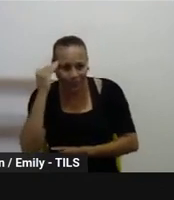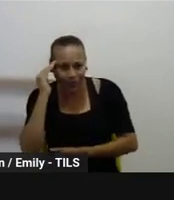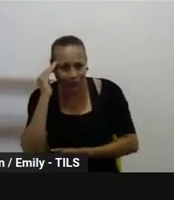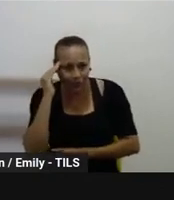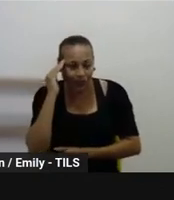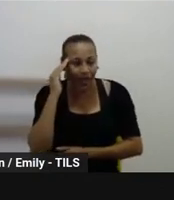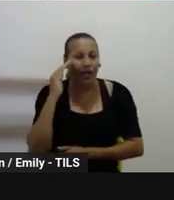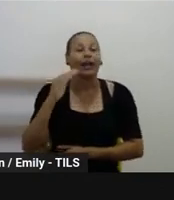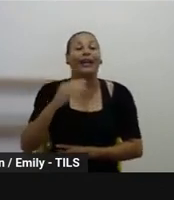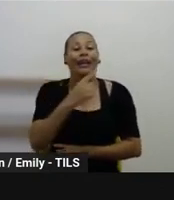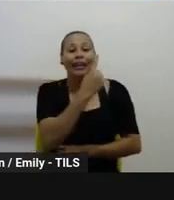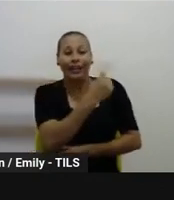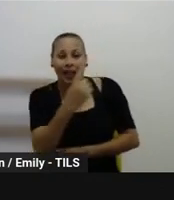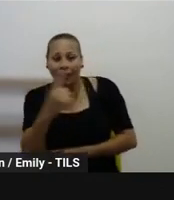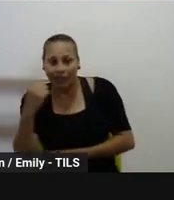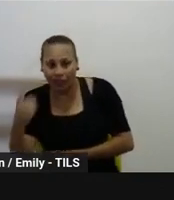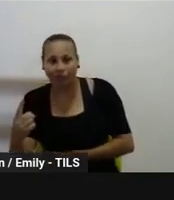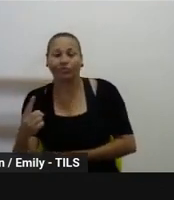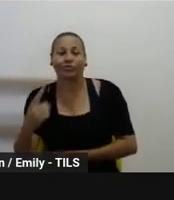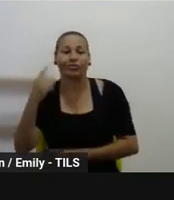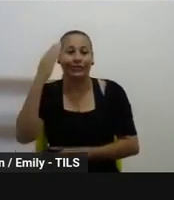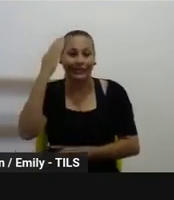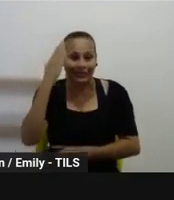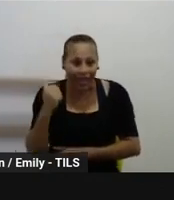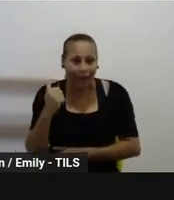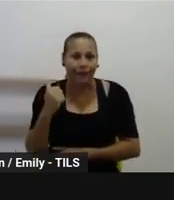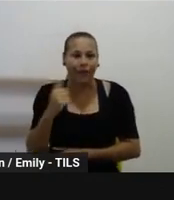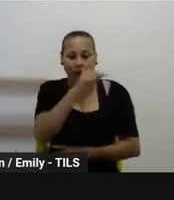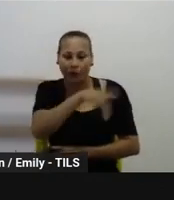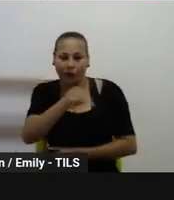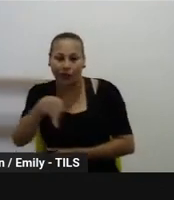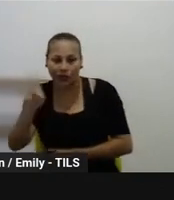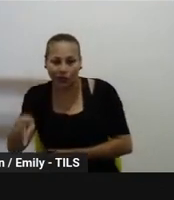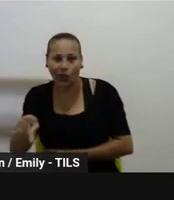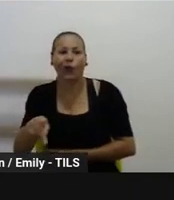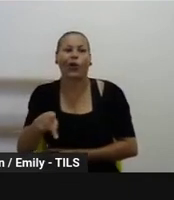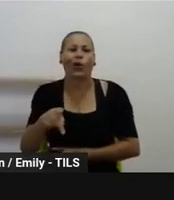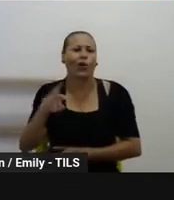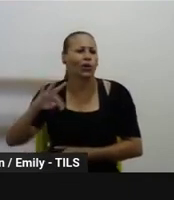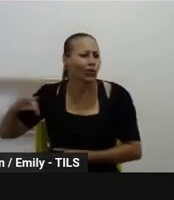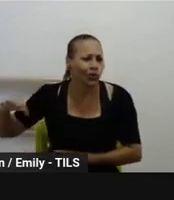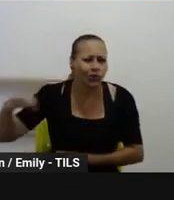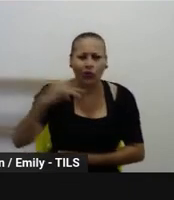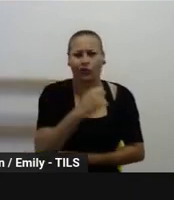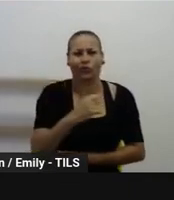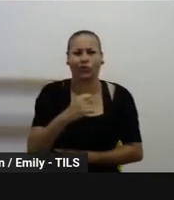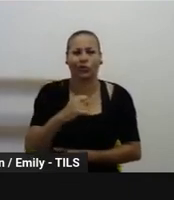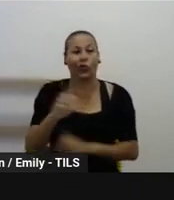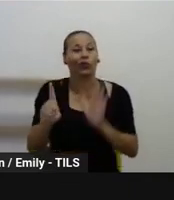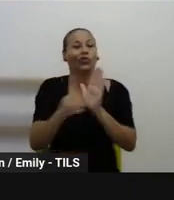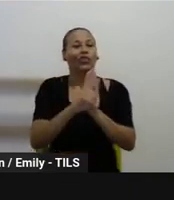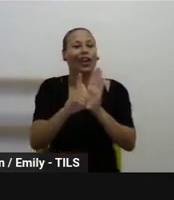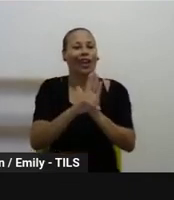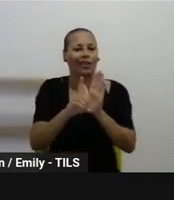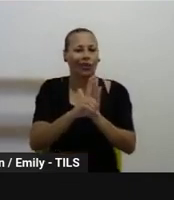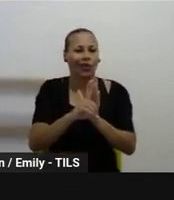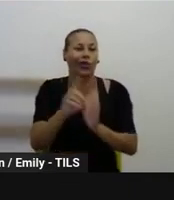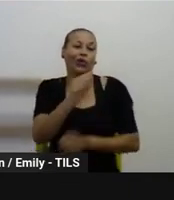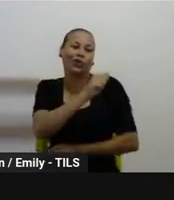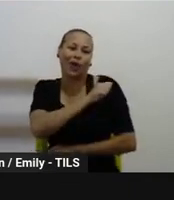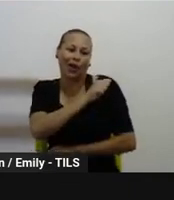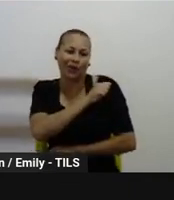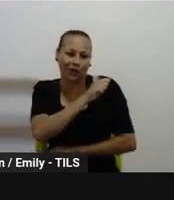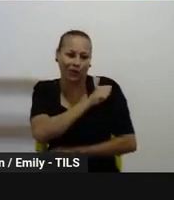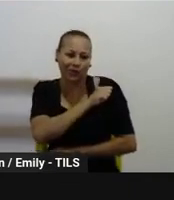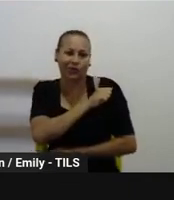entende a necessidade desse acolhimento, né, e, claro, tendo como premissa aí desfazer ou